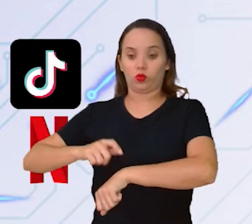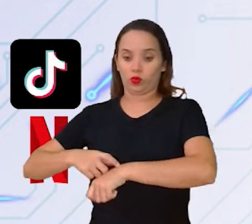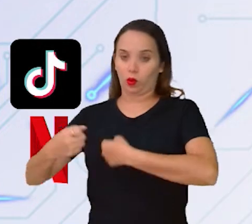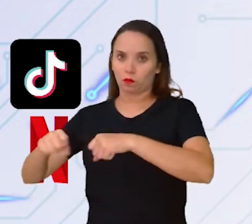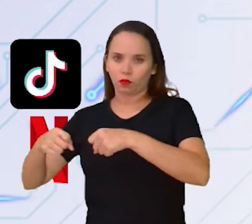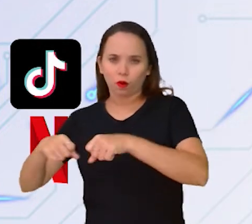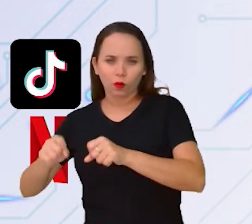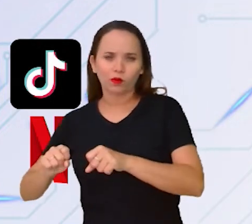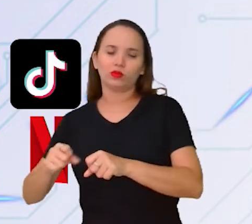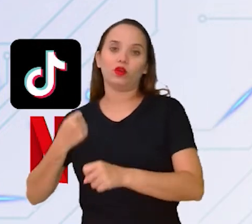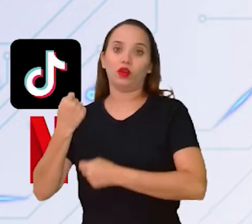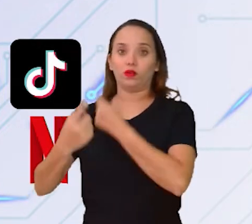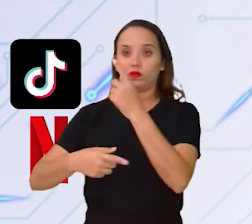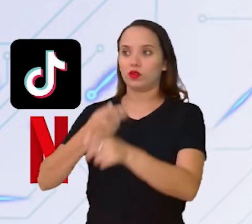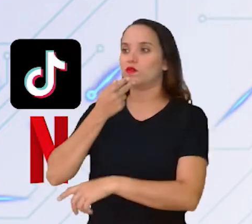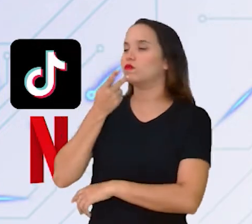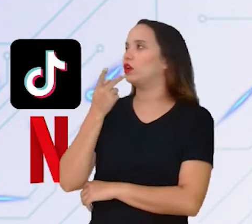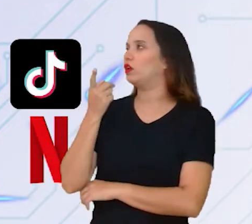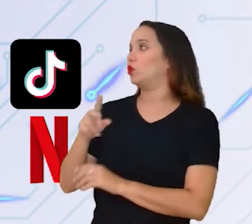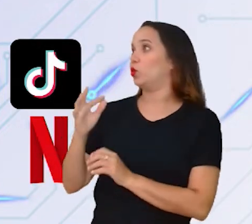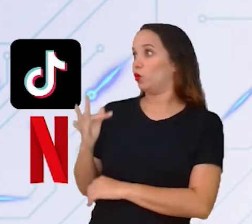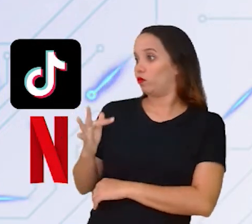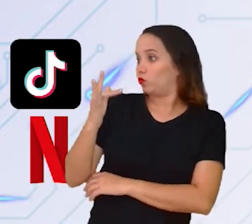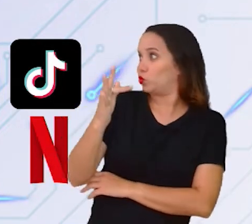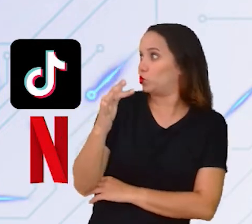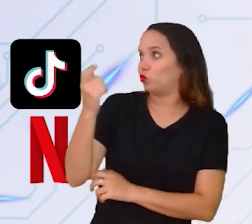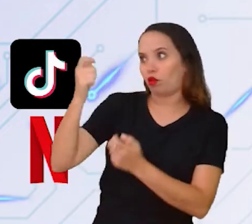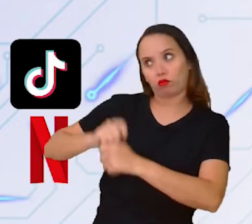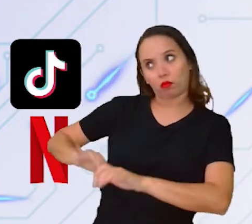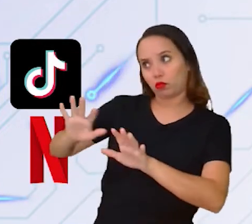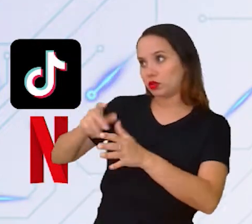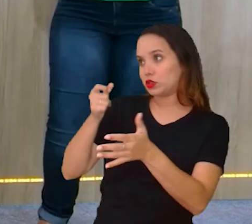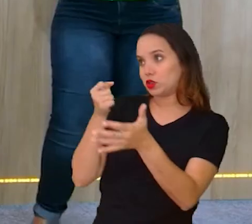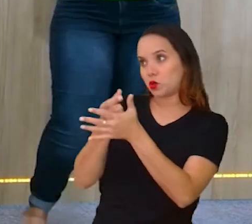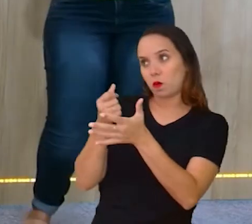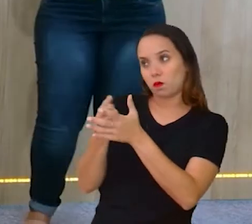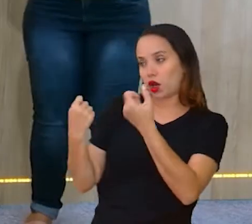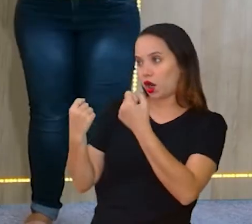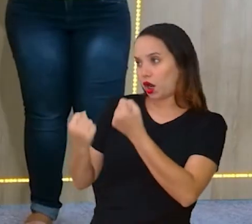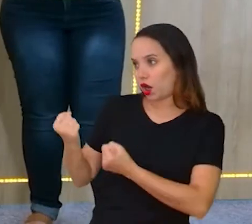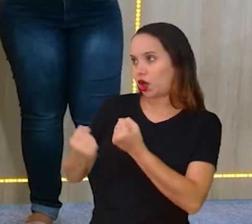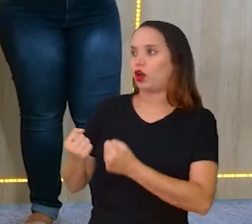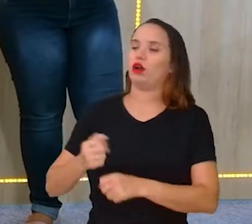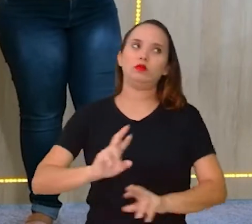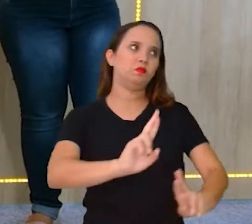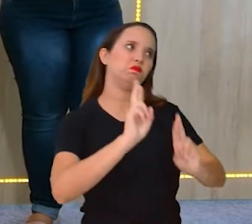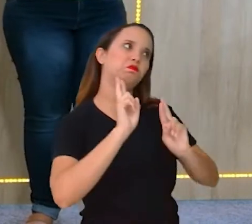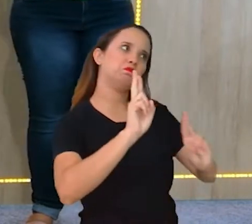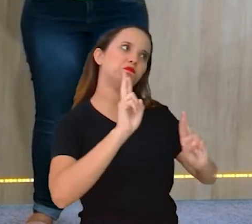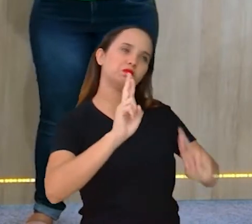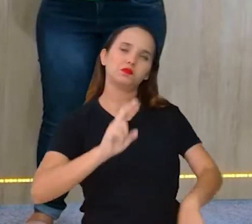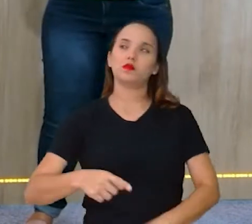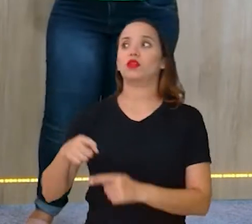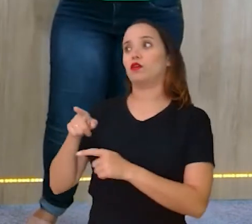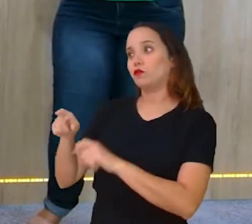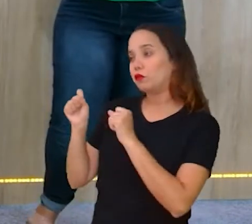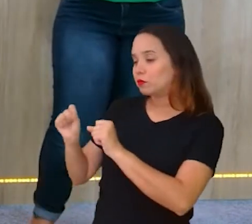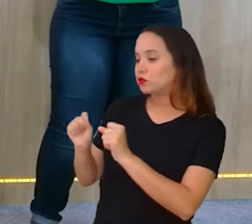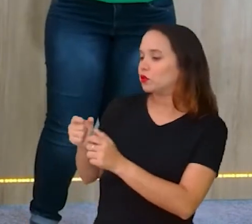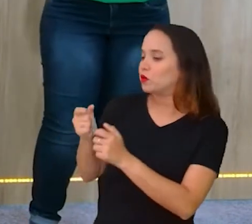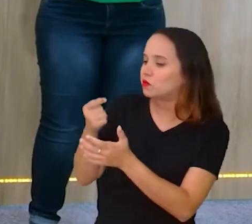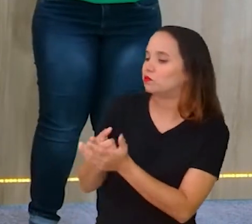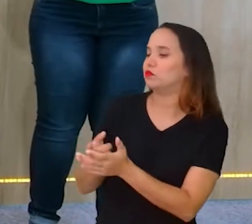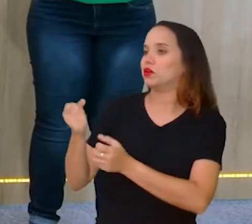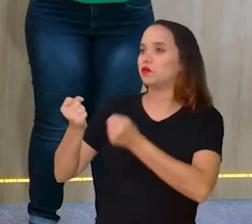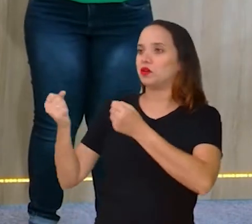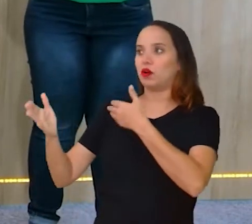Dizem, né, que no futuro nem vai precisar comprar mais o carro, que você pode ter o carro que você quiser a partir